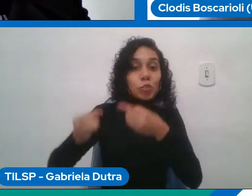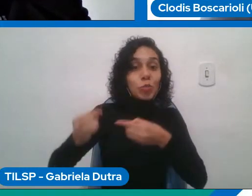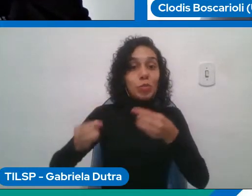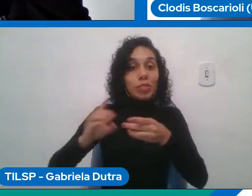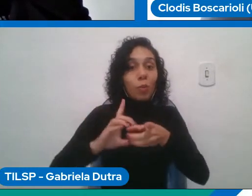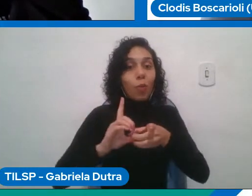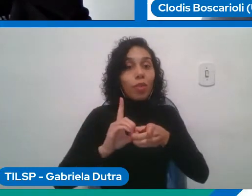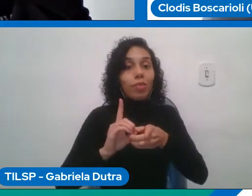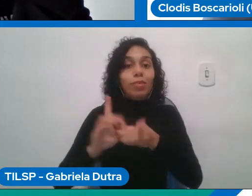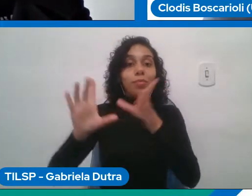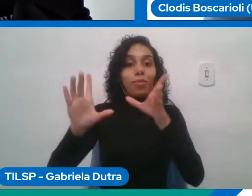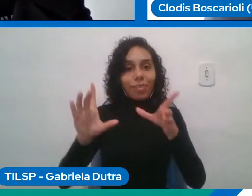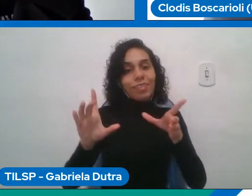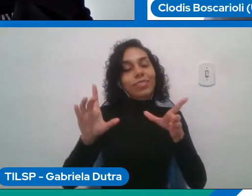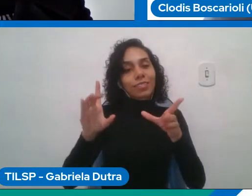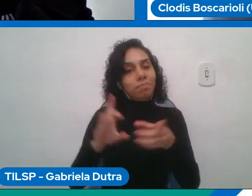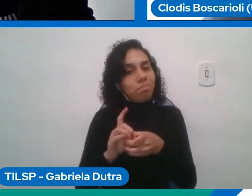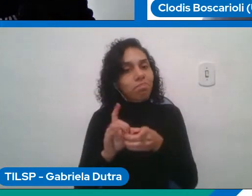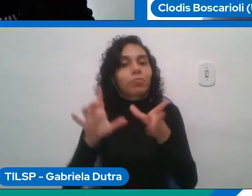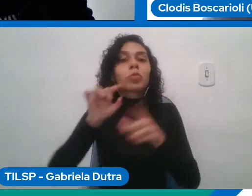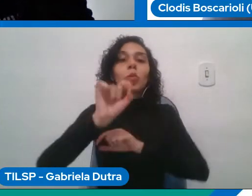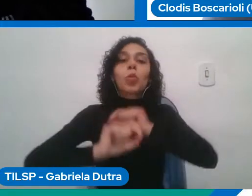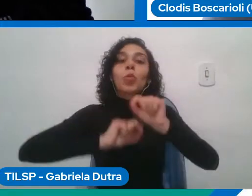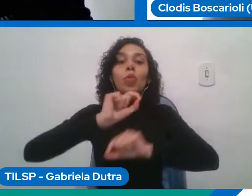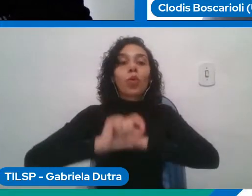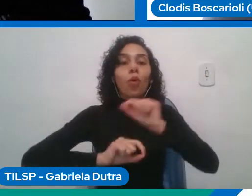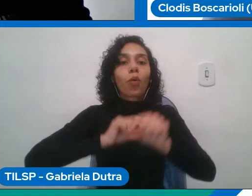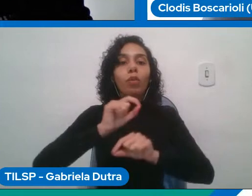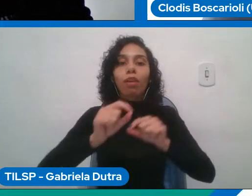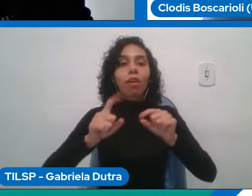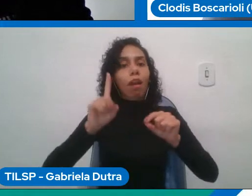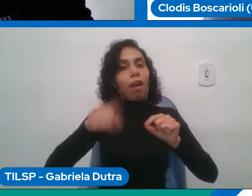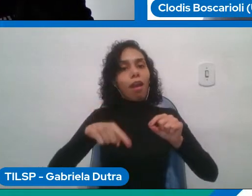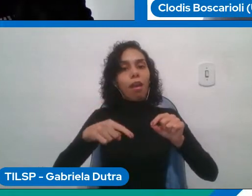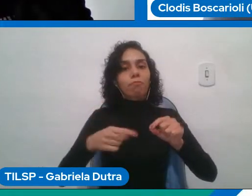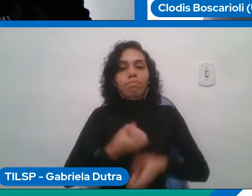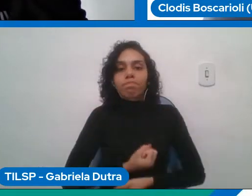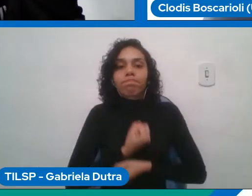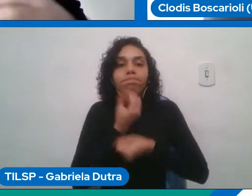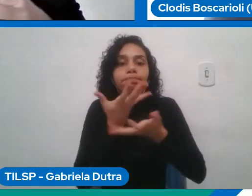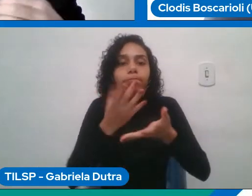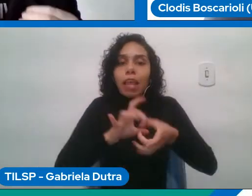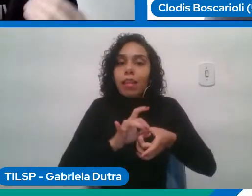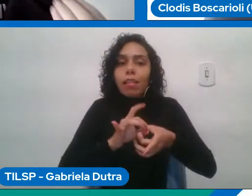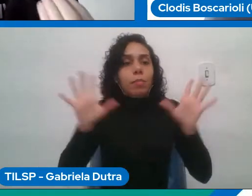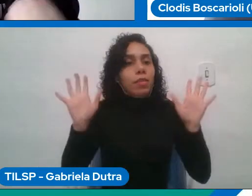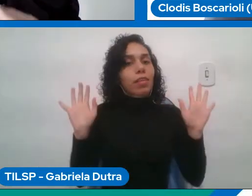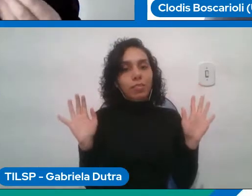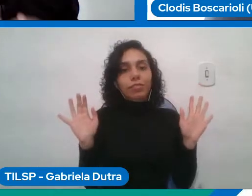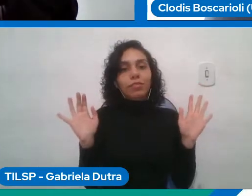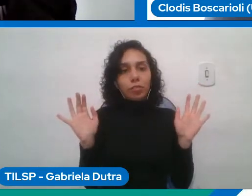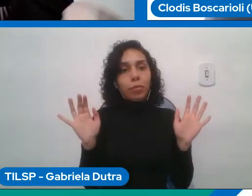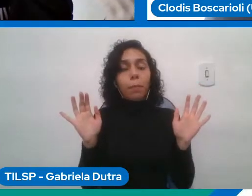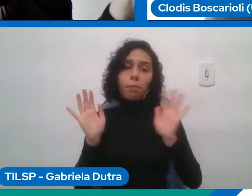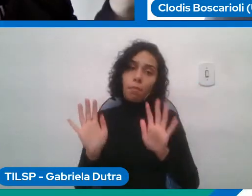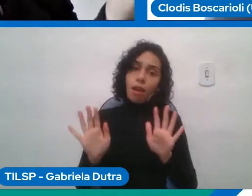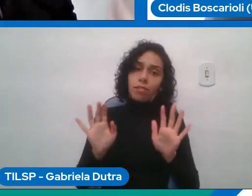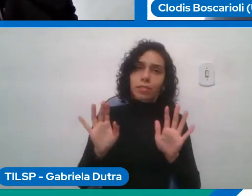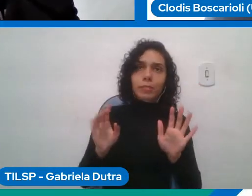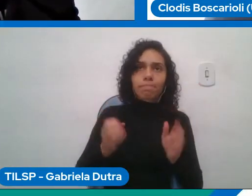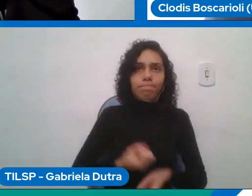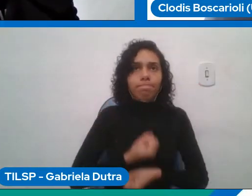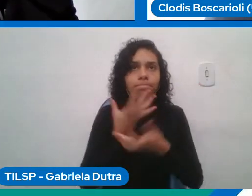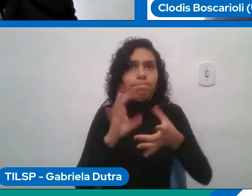tudo é aceito em liberdade de expressão não se o que está sendo expresso e discutido vai contra os princípios básicos que